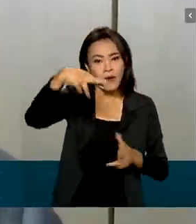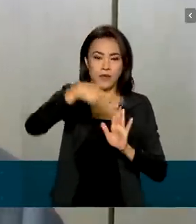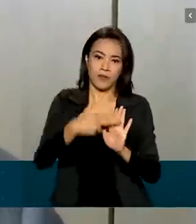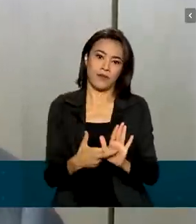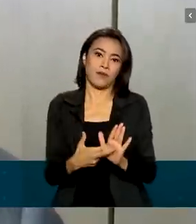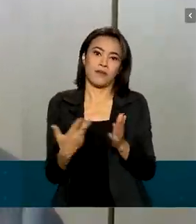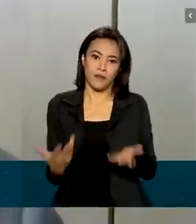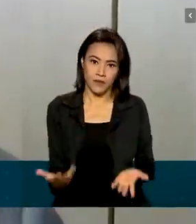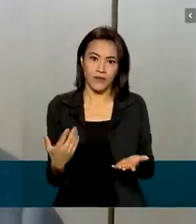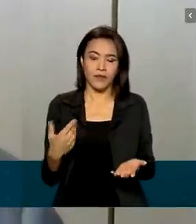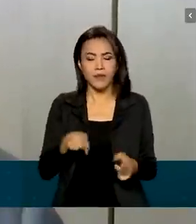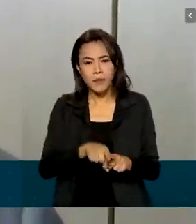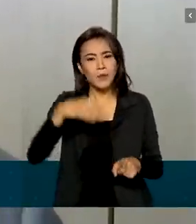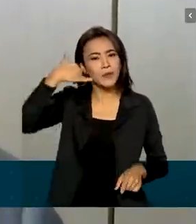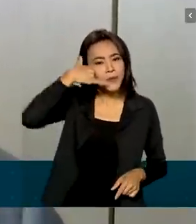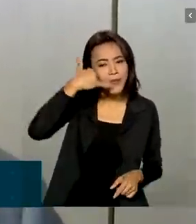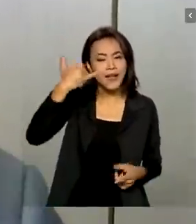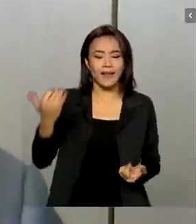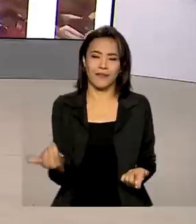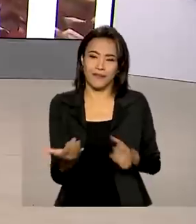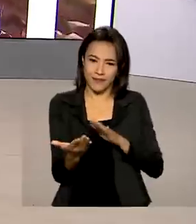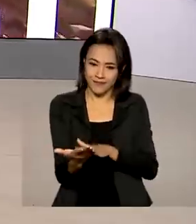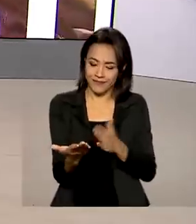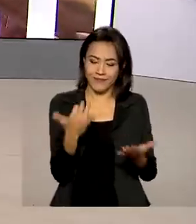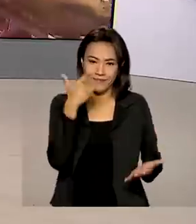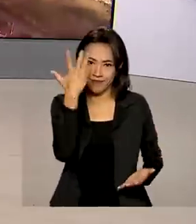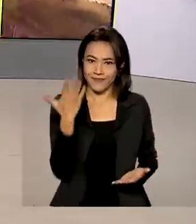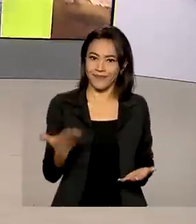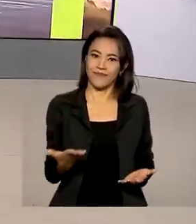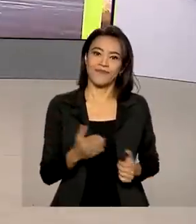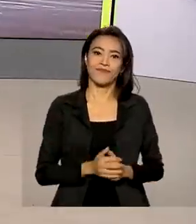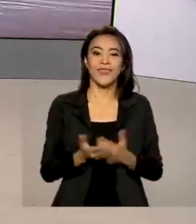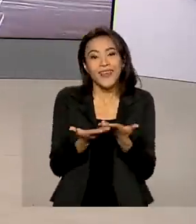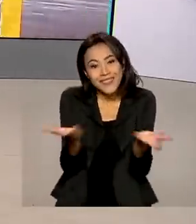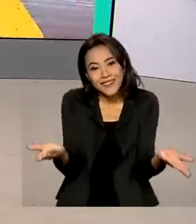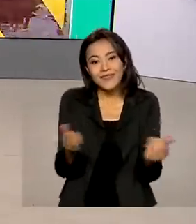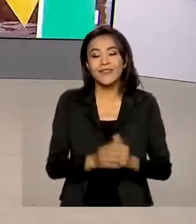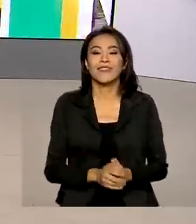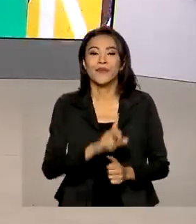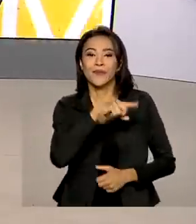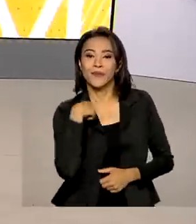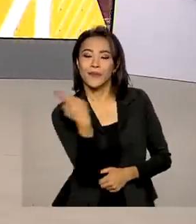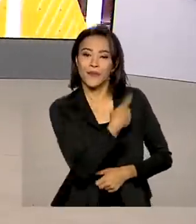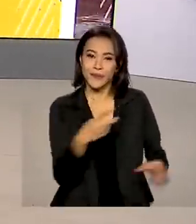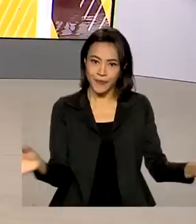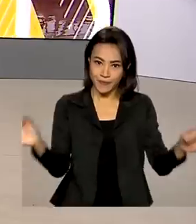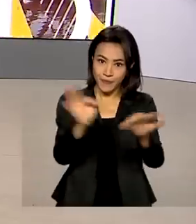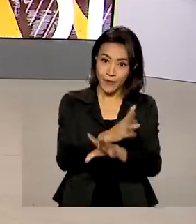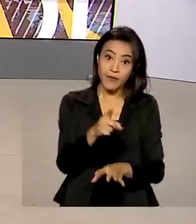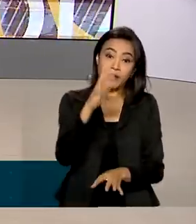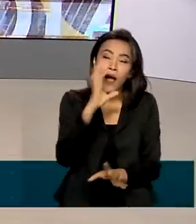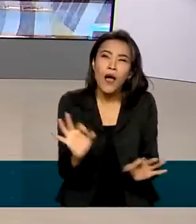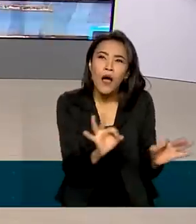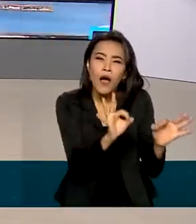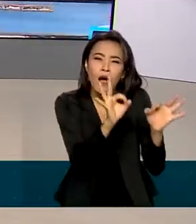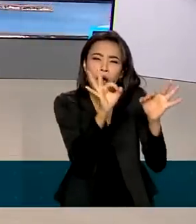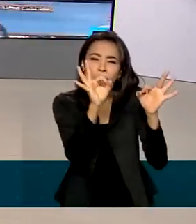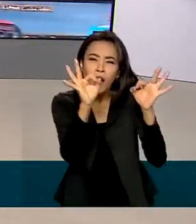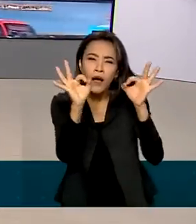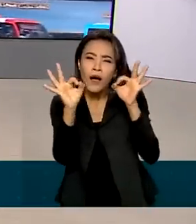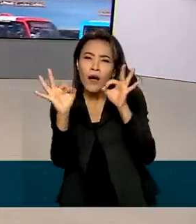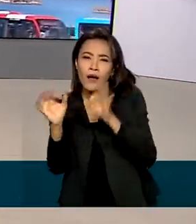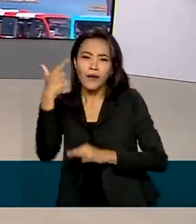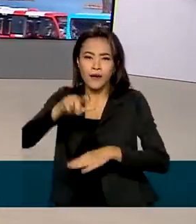encontrar no celular, na palma da sua mão. É isso. O Brasil em Dia fica por aqui. Para rever as reportagens,